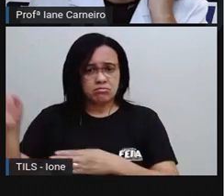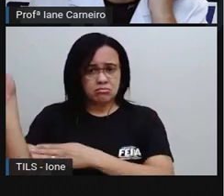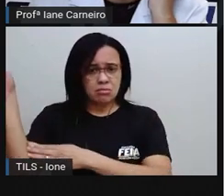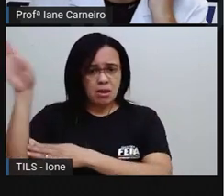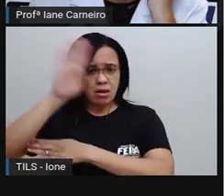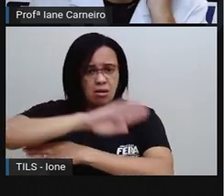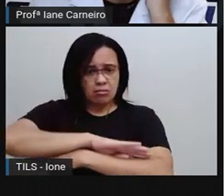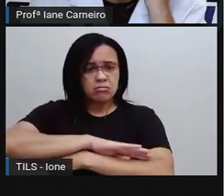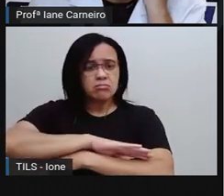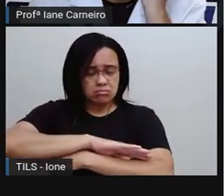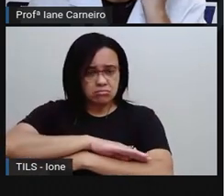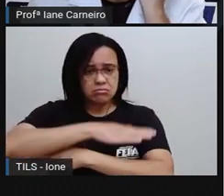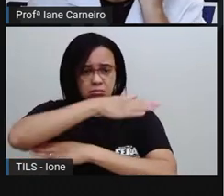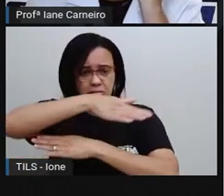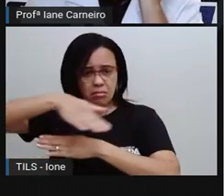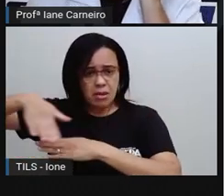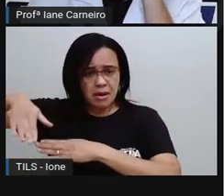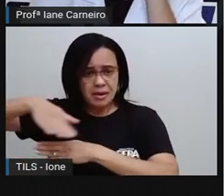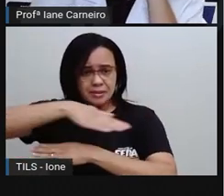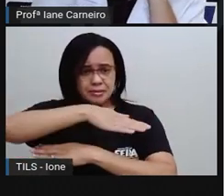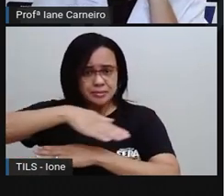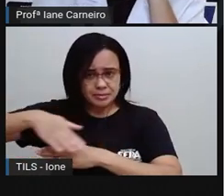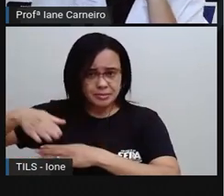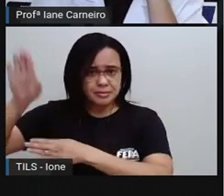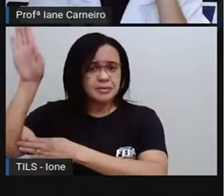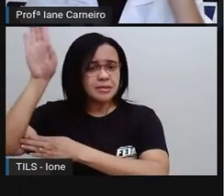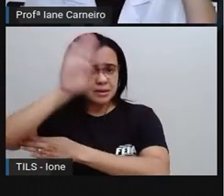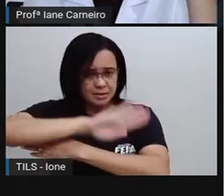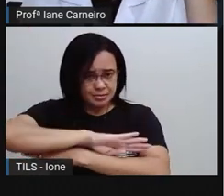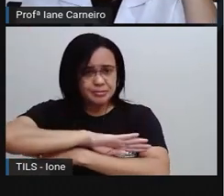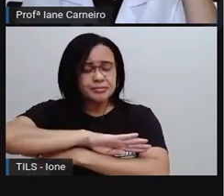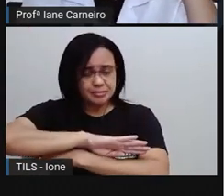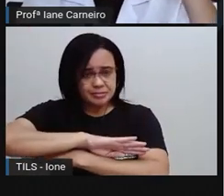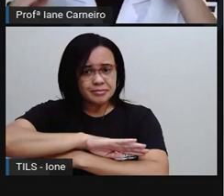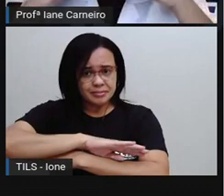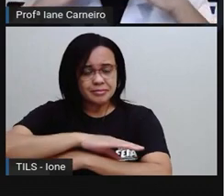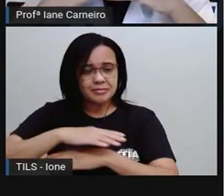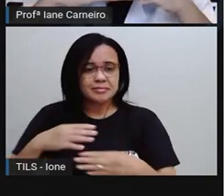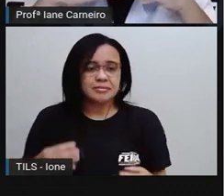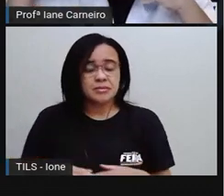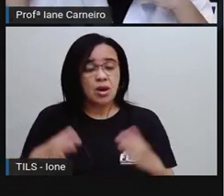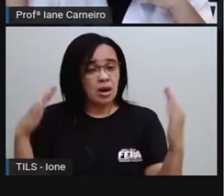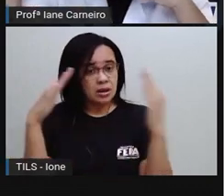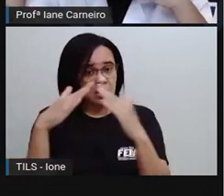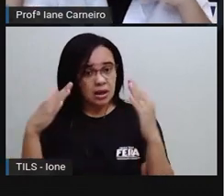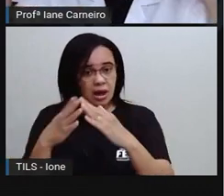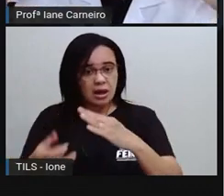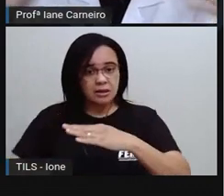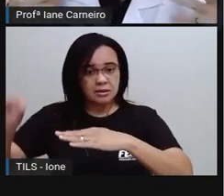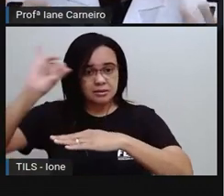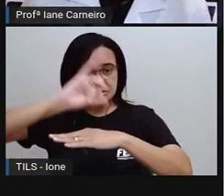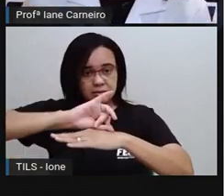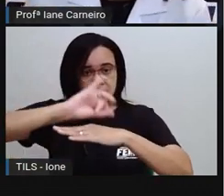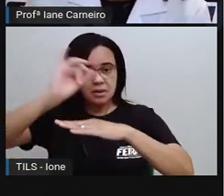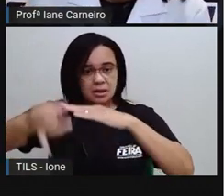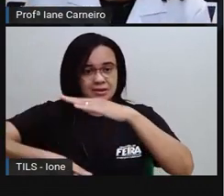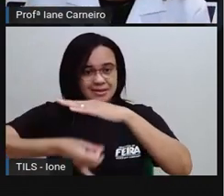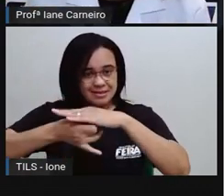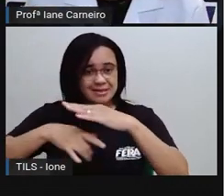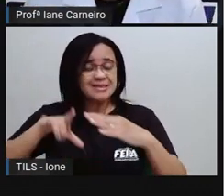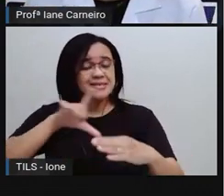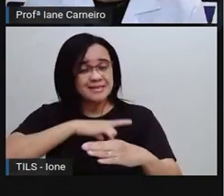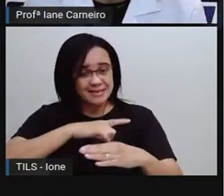Vocês sabem o que é sacada? Geralmente, as casas que tem andar, né? Que tem um andar de baixo, andar de cima, elas têm uma